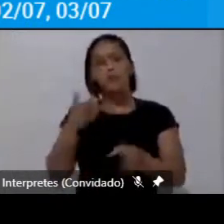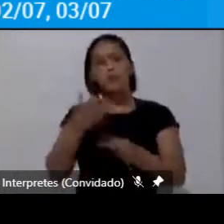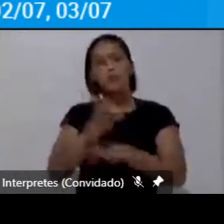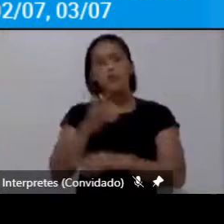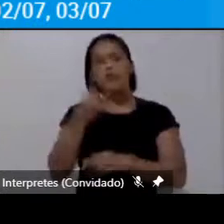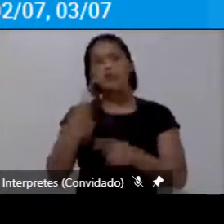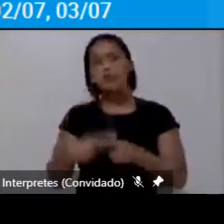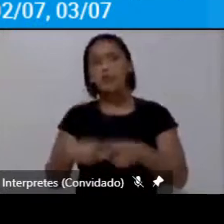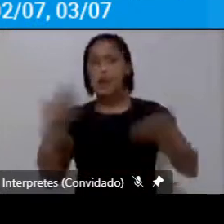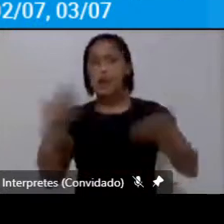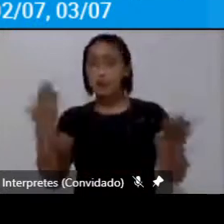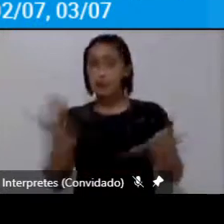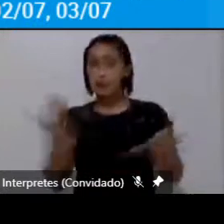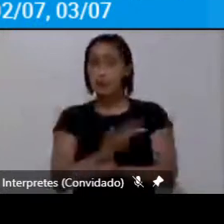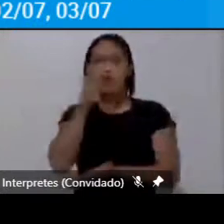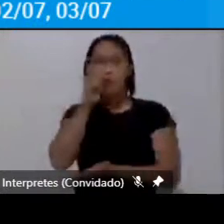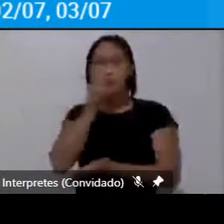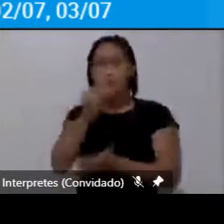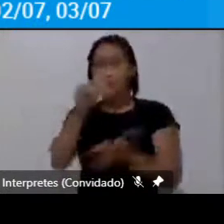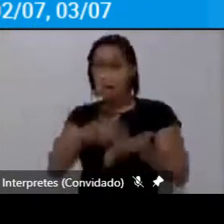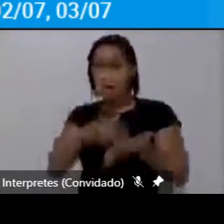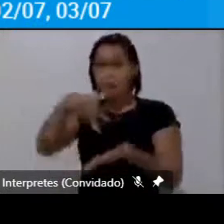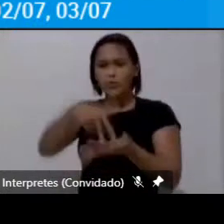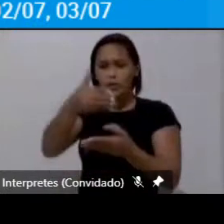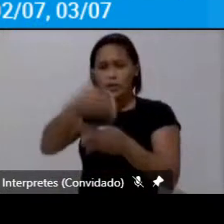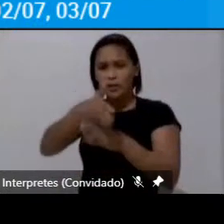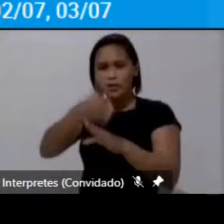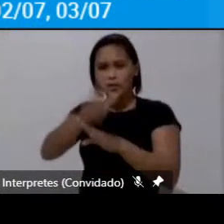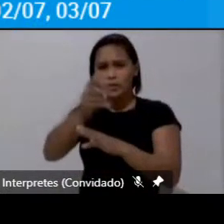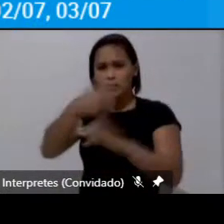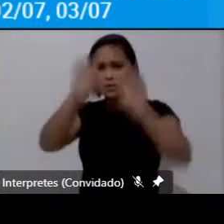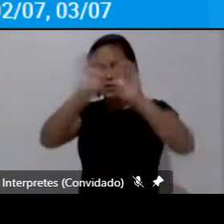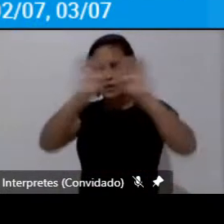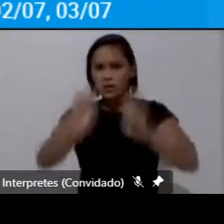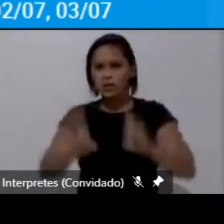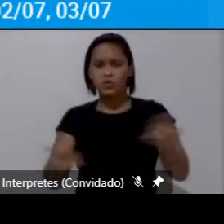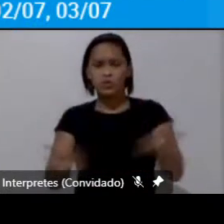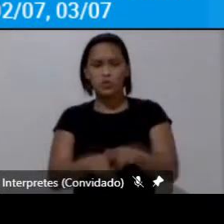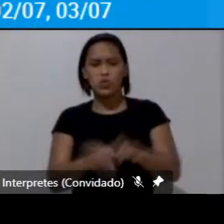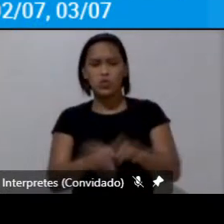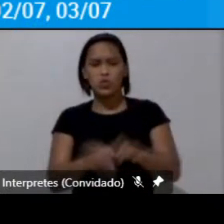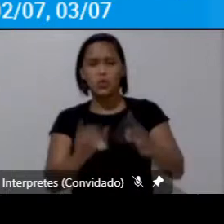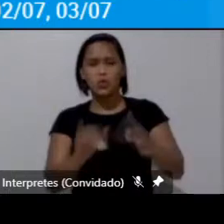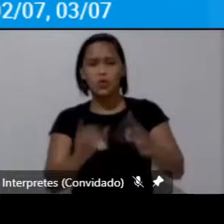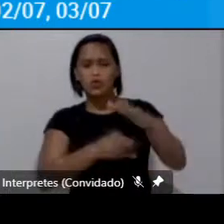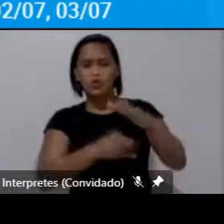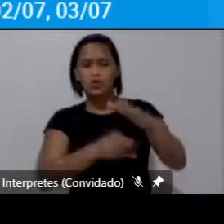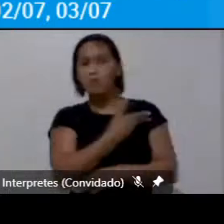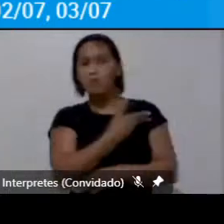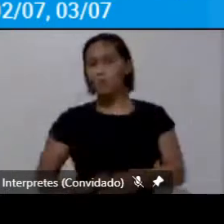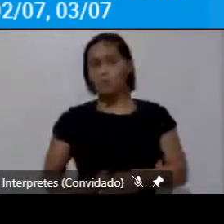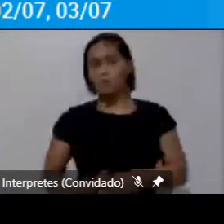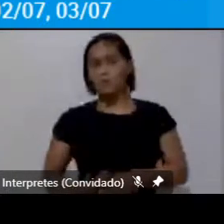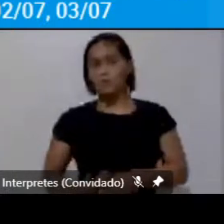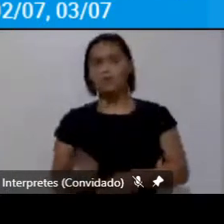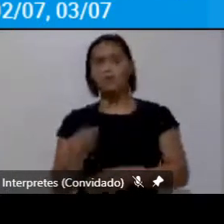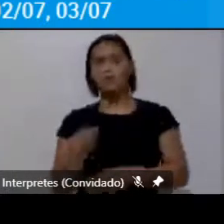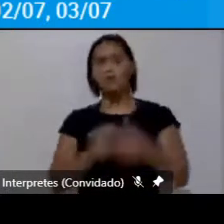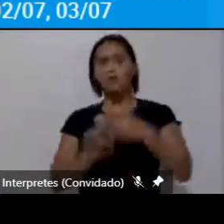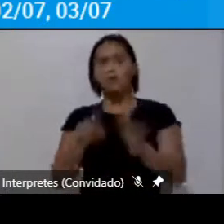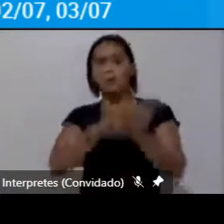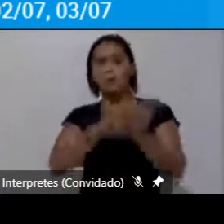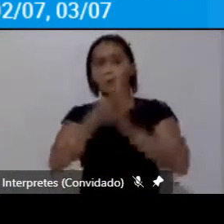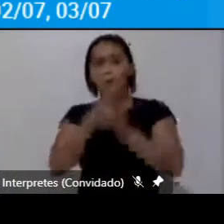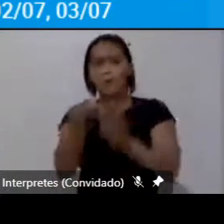nós já conseguimos colocar dentro da estrutura institucional pública o Instituto de Pesquisa Econômica